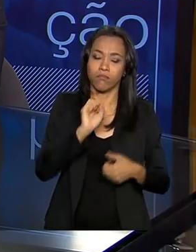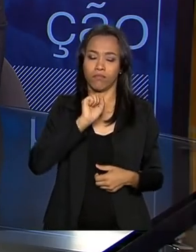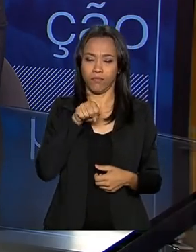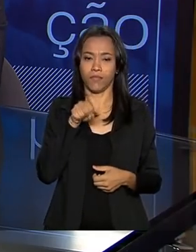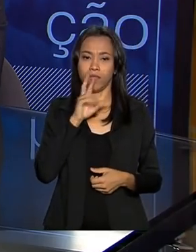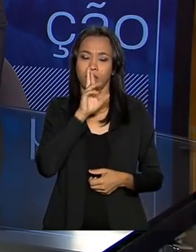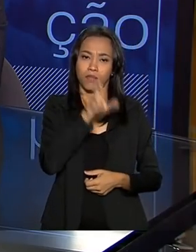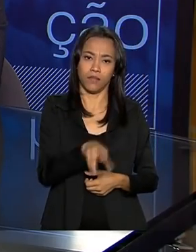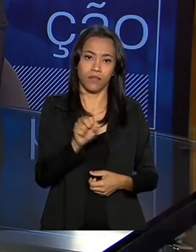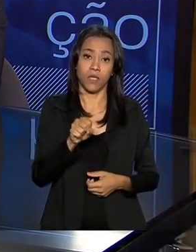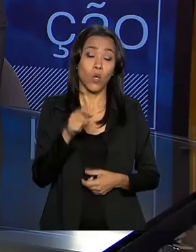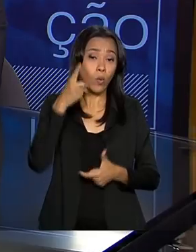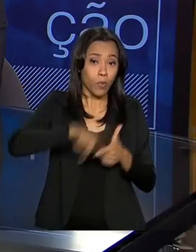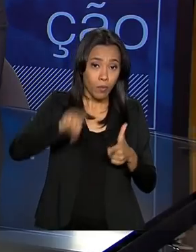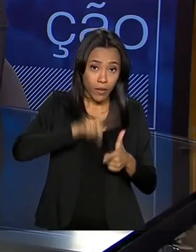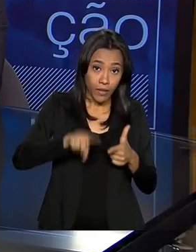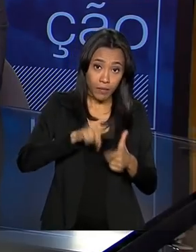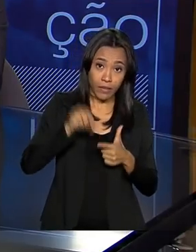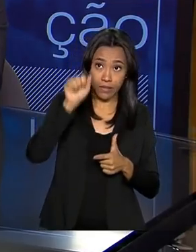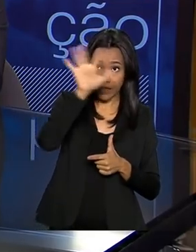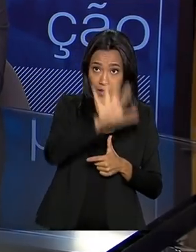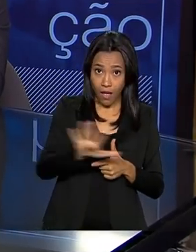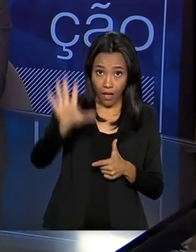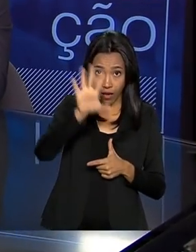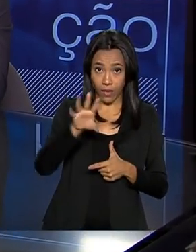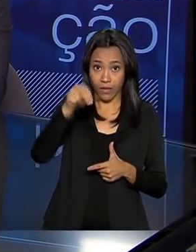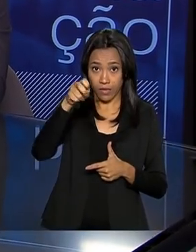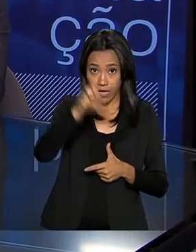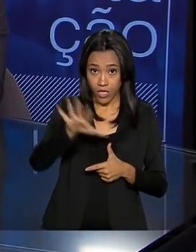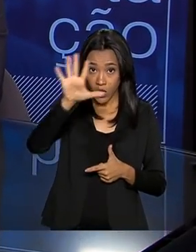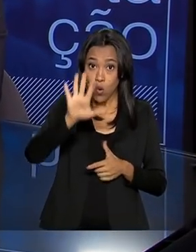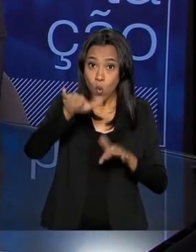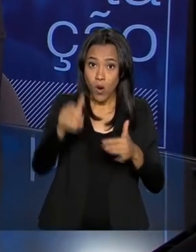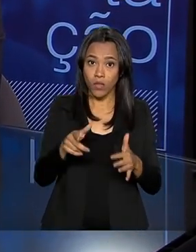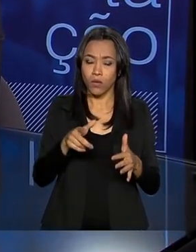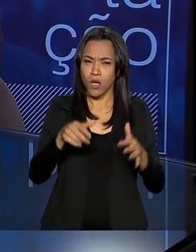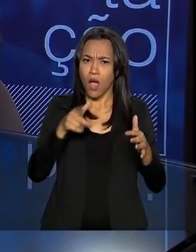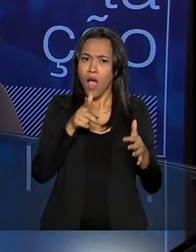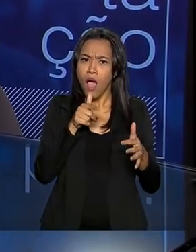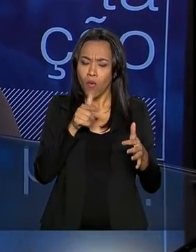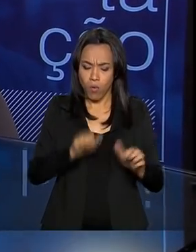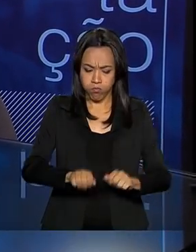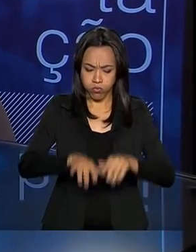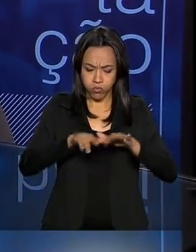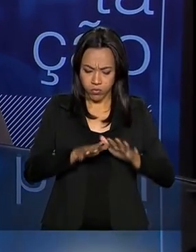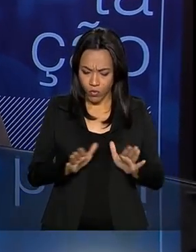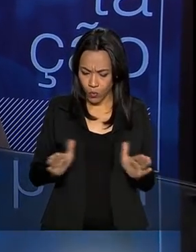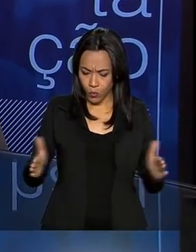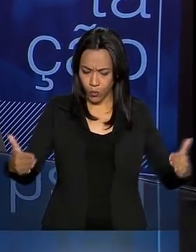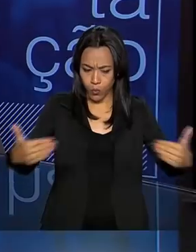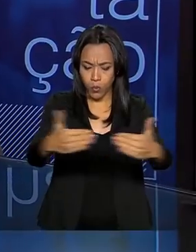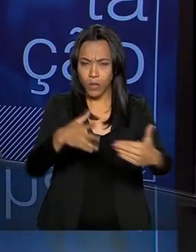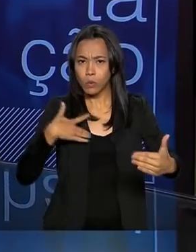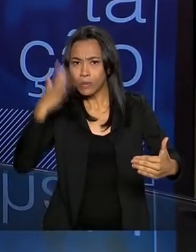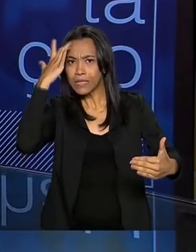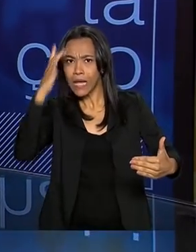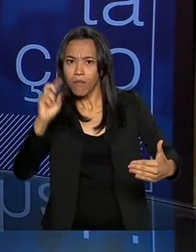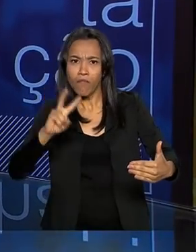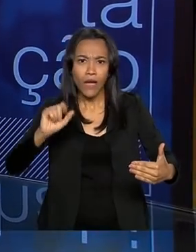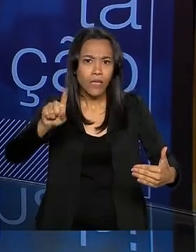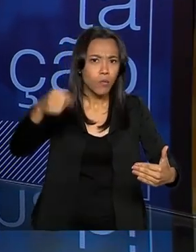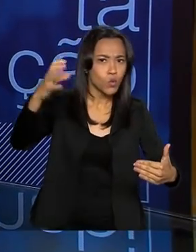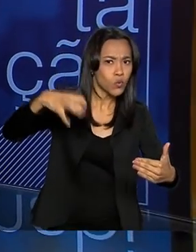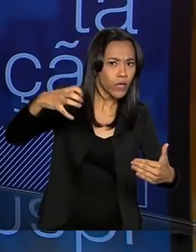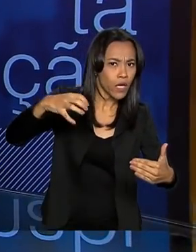grande problema na região é que os reservatórios, quando cheios, uma vez que não se sabe se irá ou não irá chover no